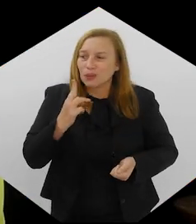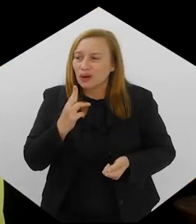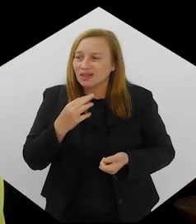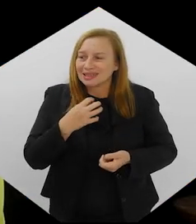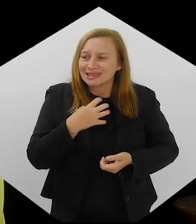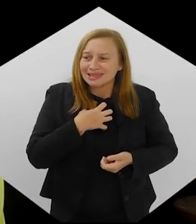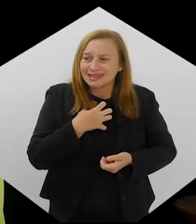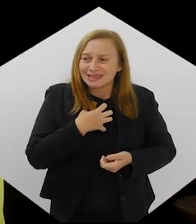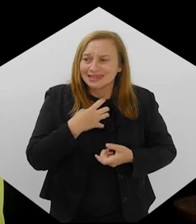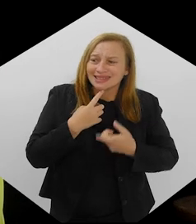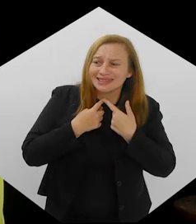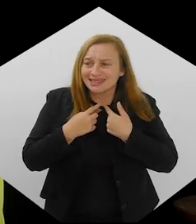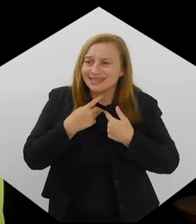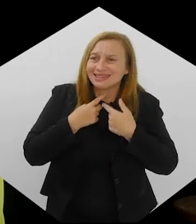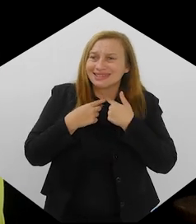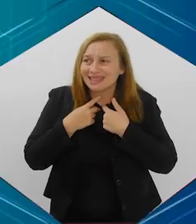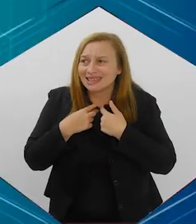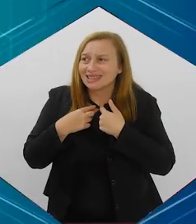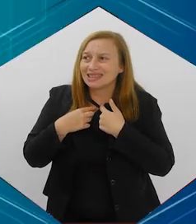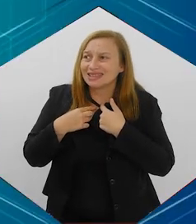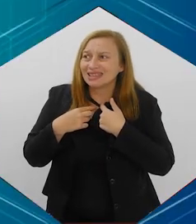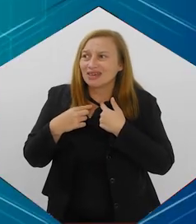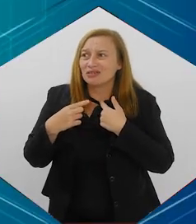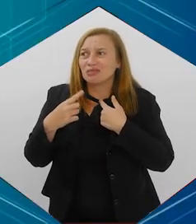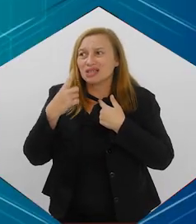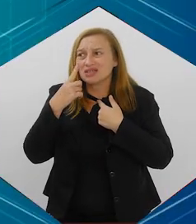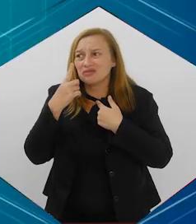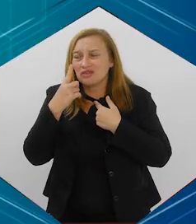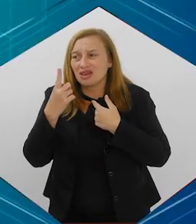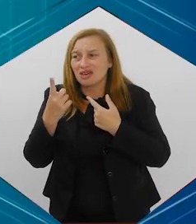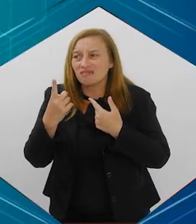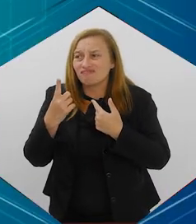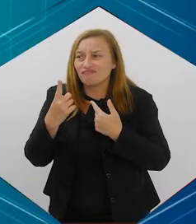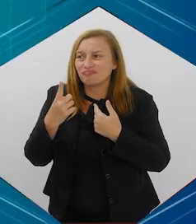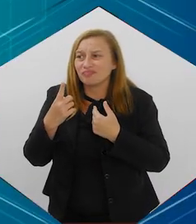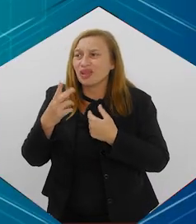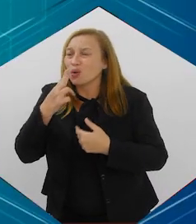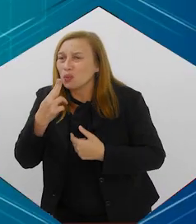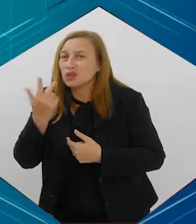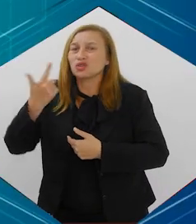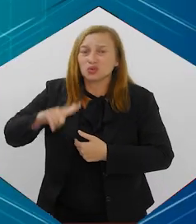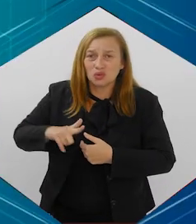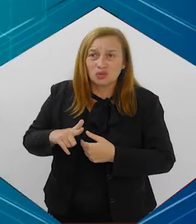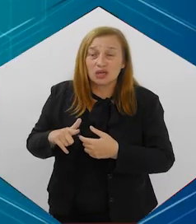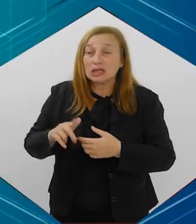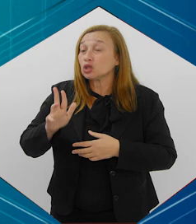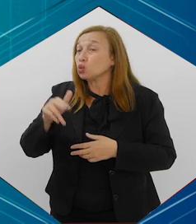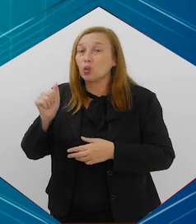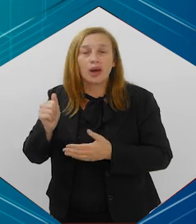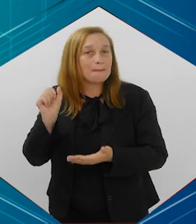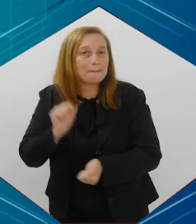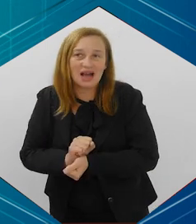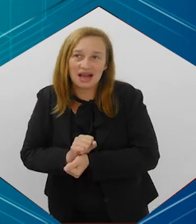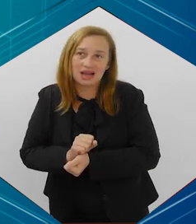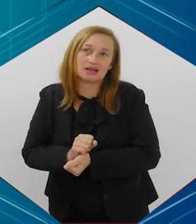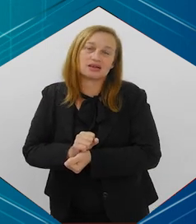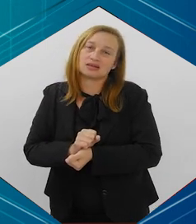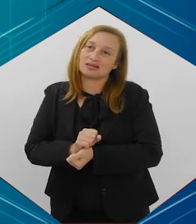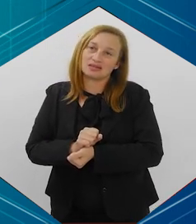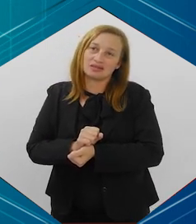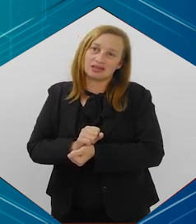substância, e assim, começa a associar com outras substâncias. Então, assim, nunca para